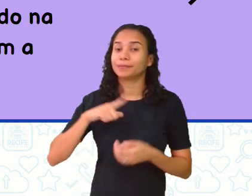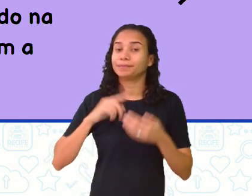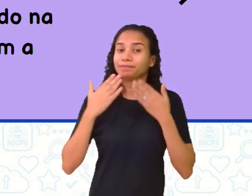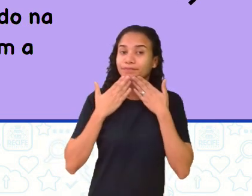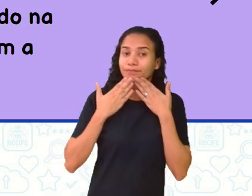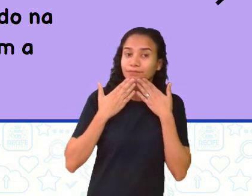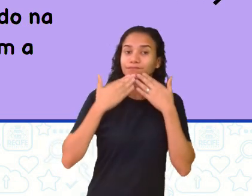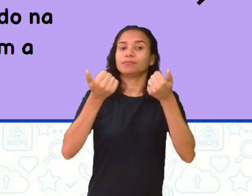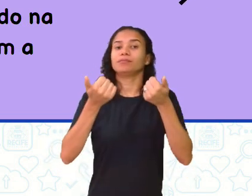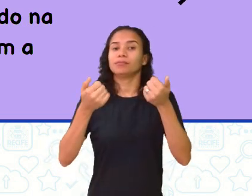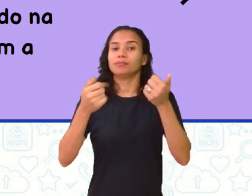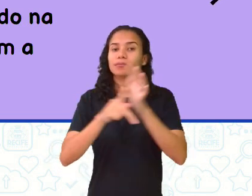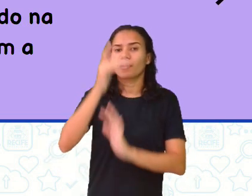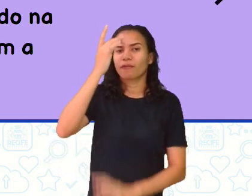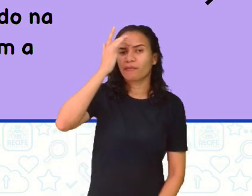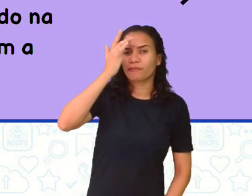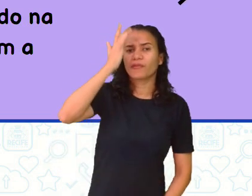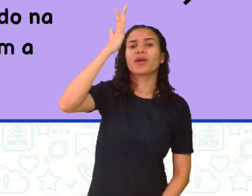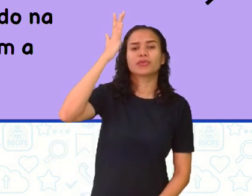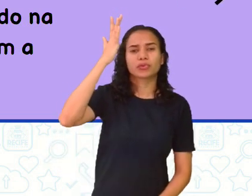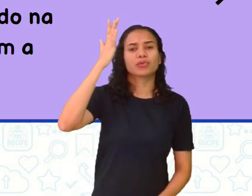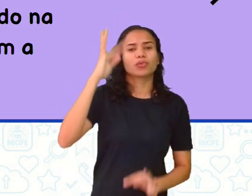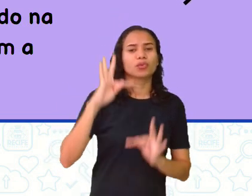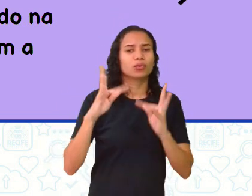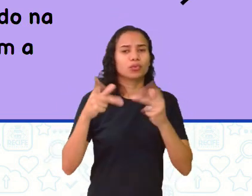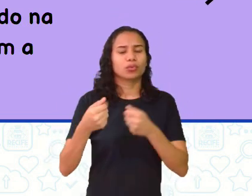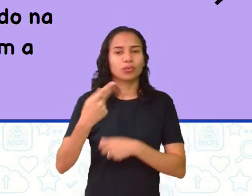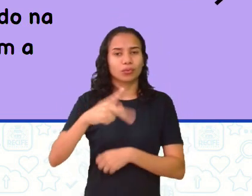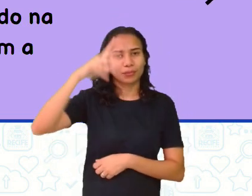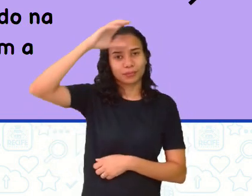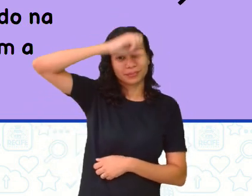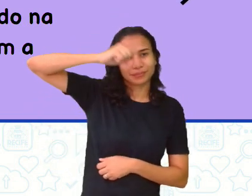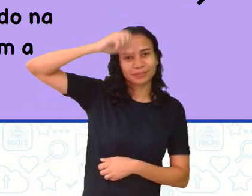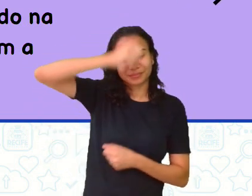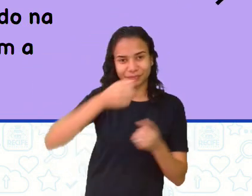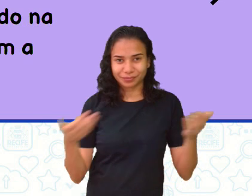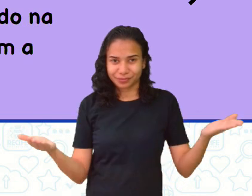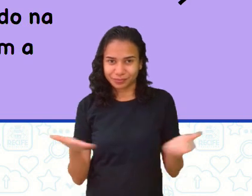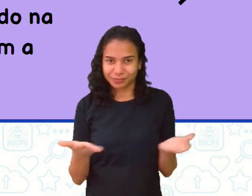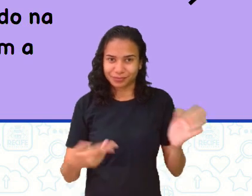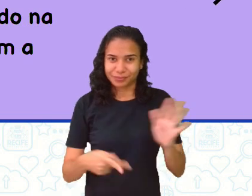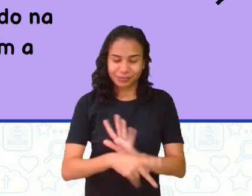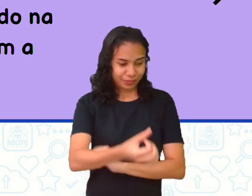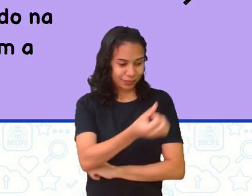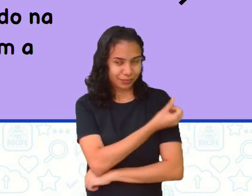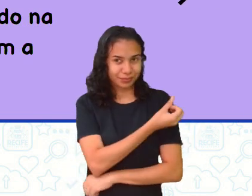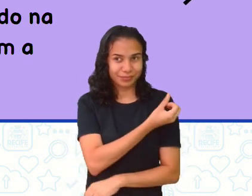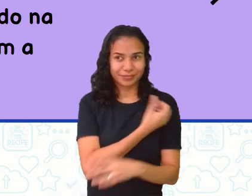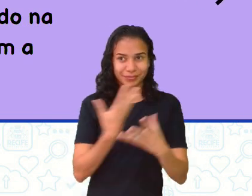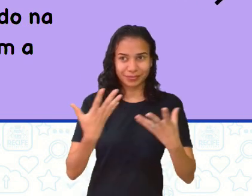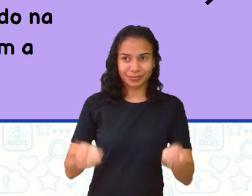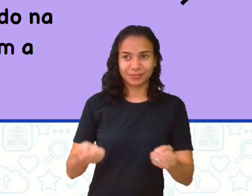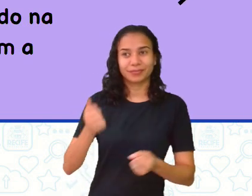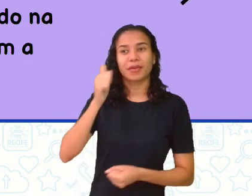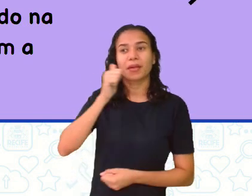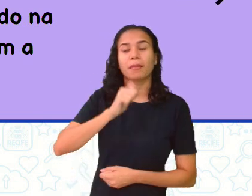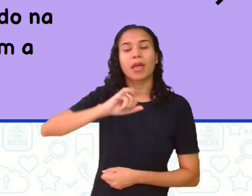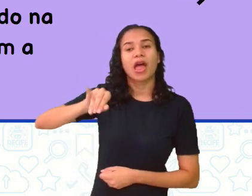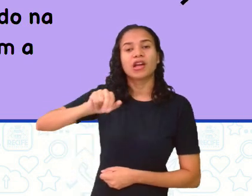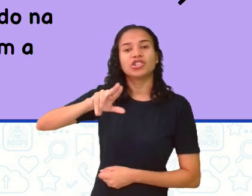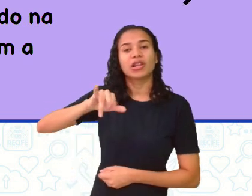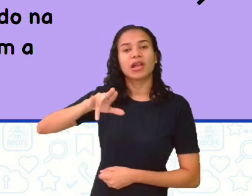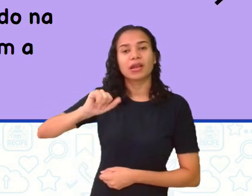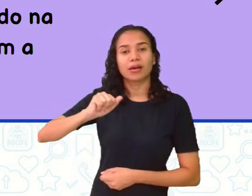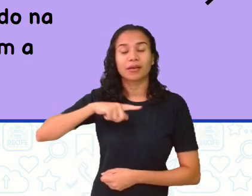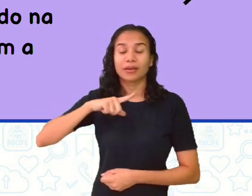facilidade com tudo que vocês aprenderam agora no sexto ano. Então, bora lá. Janaína tem três